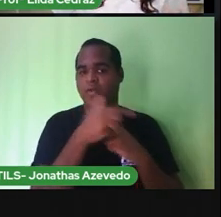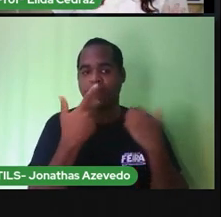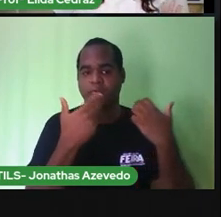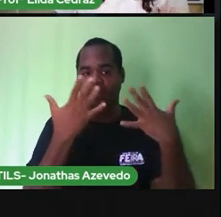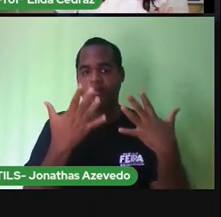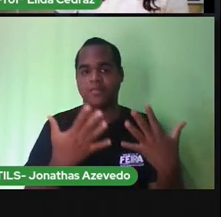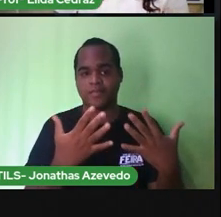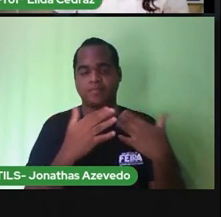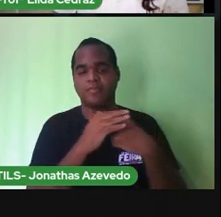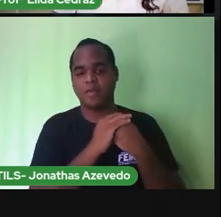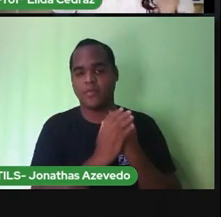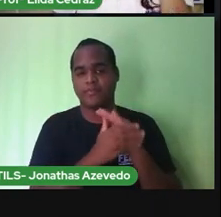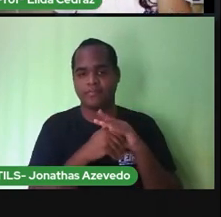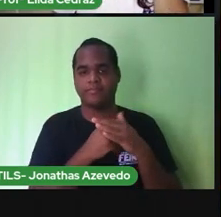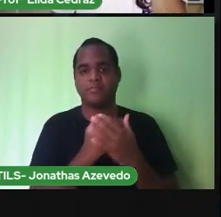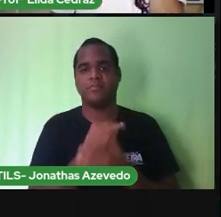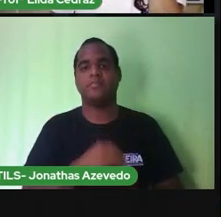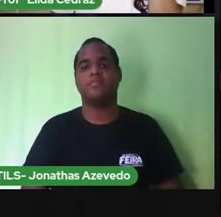limpas